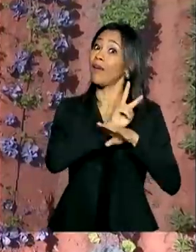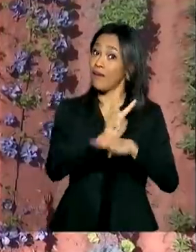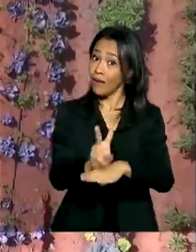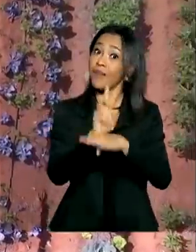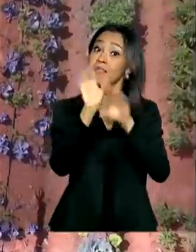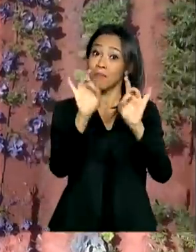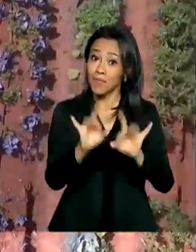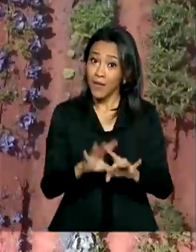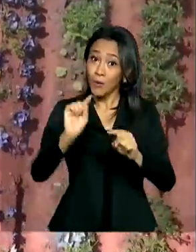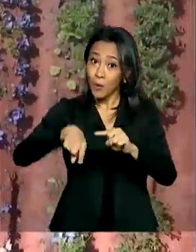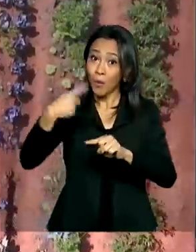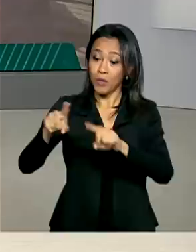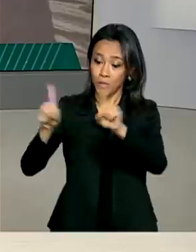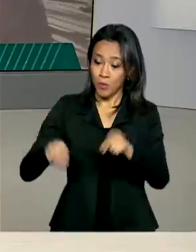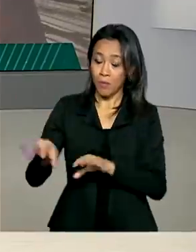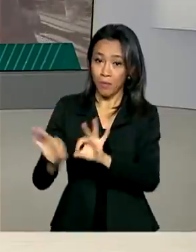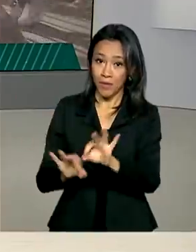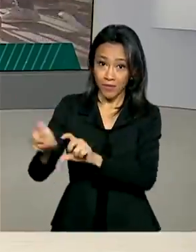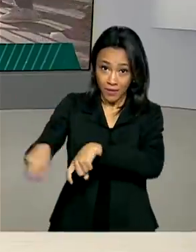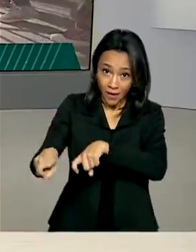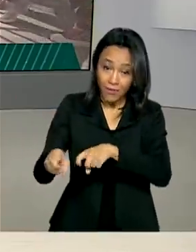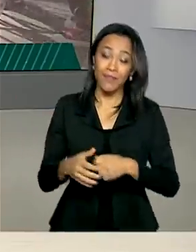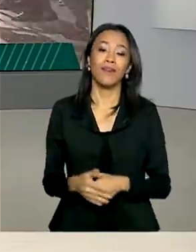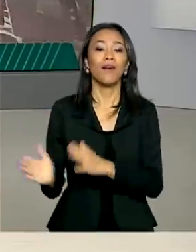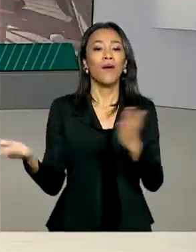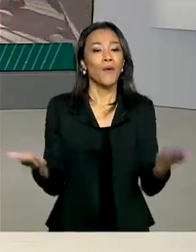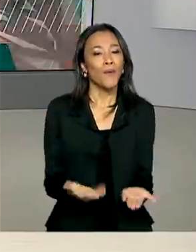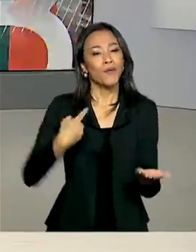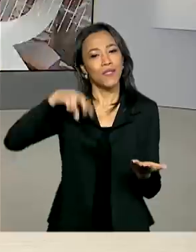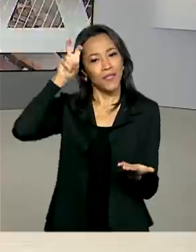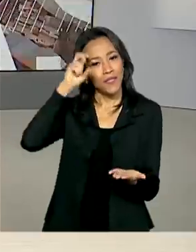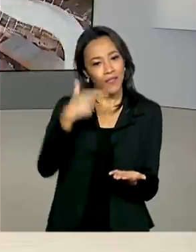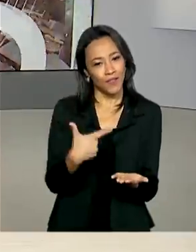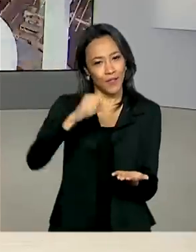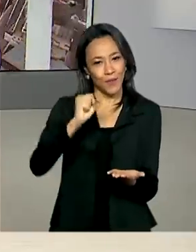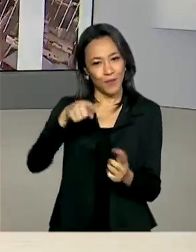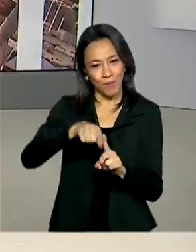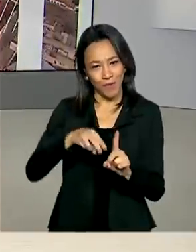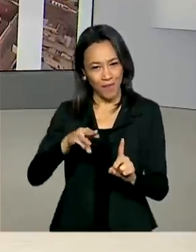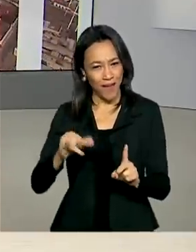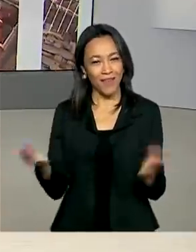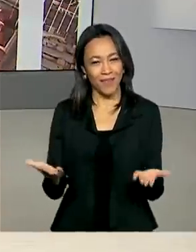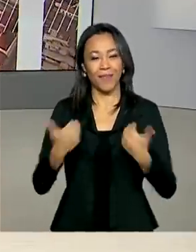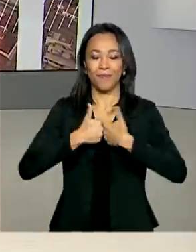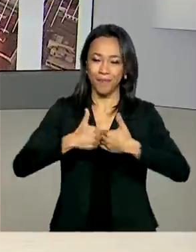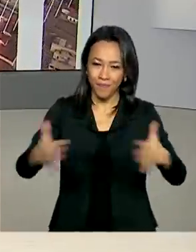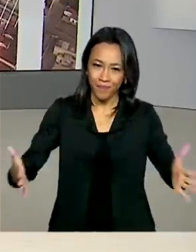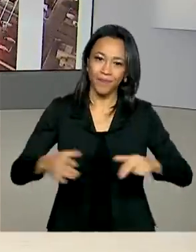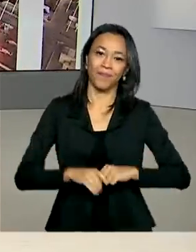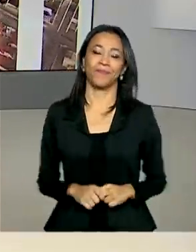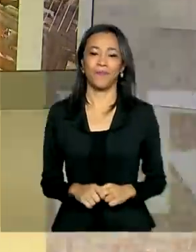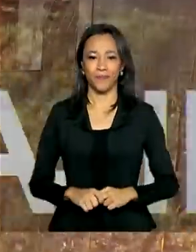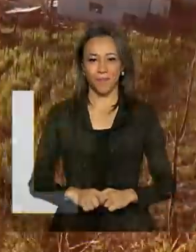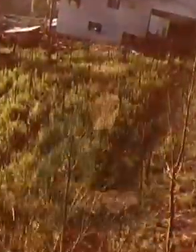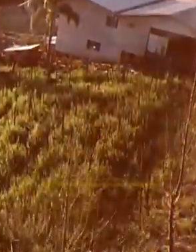já no próximo Plano Safra. Hoje é quinta-feira, 28 de maio. O Brasil em Dia começa agora.